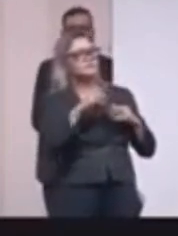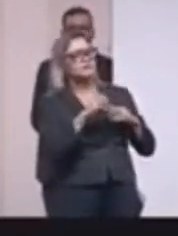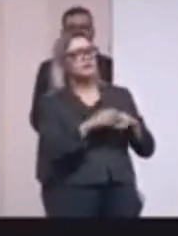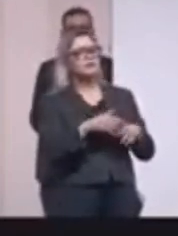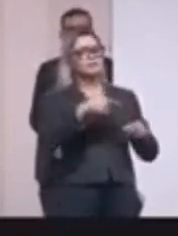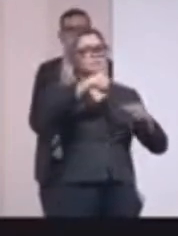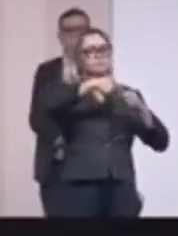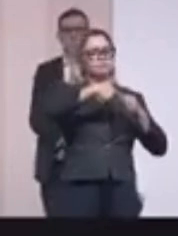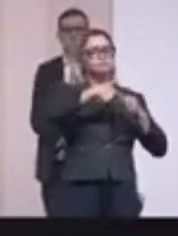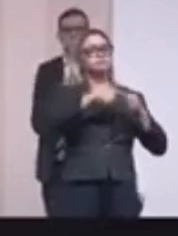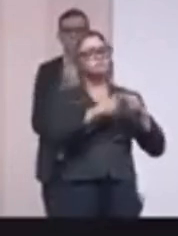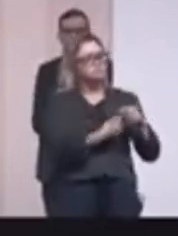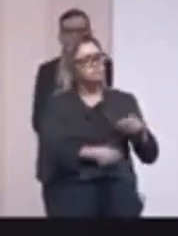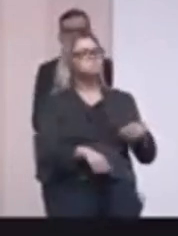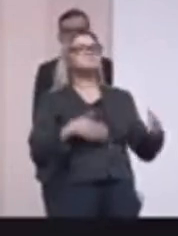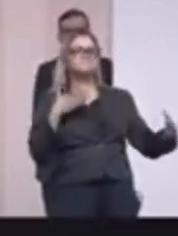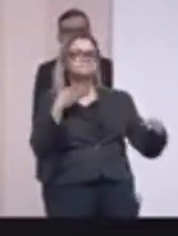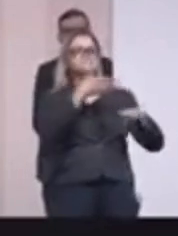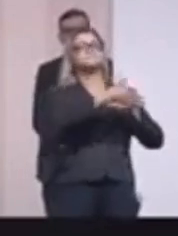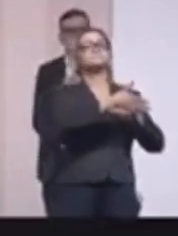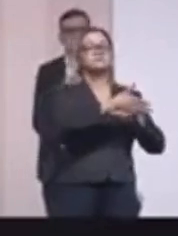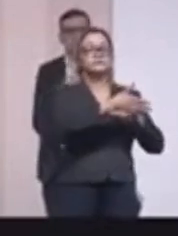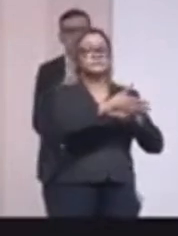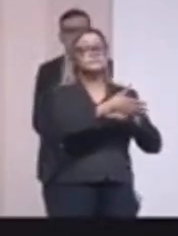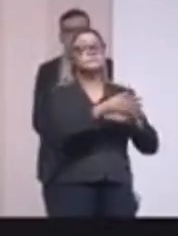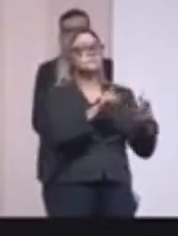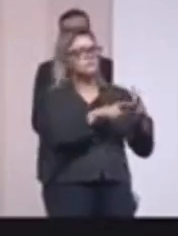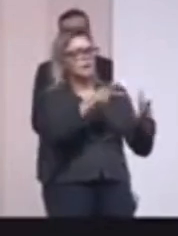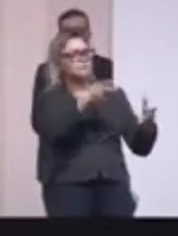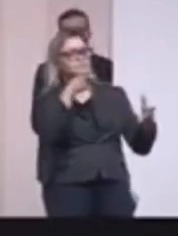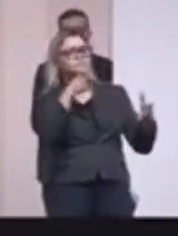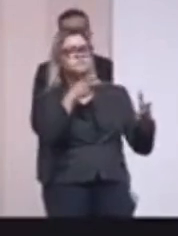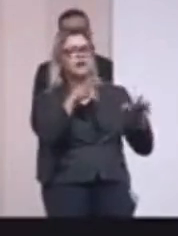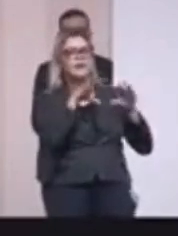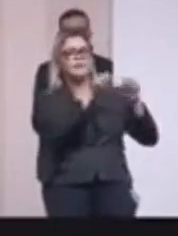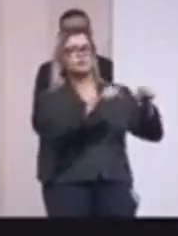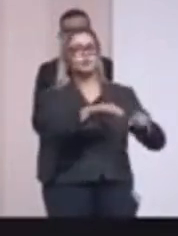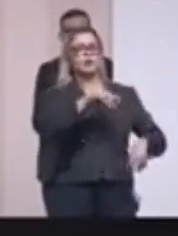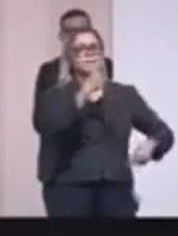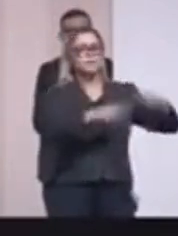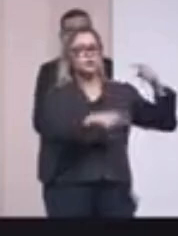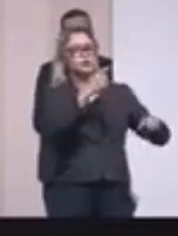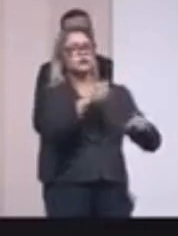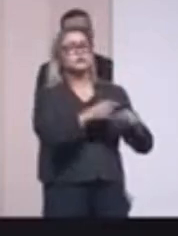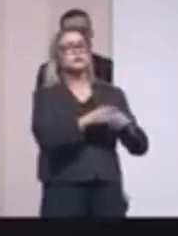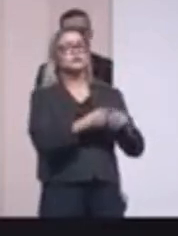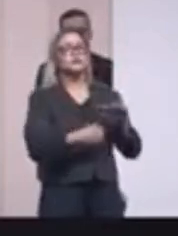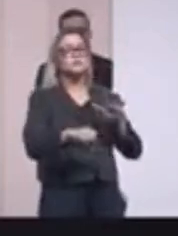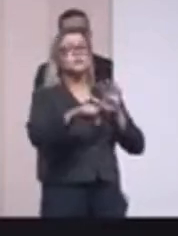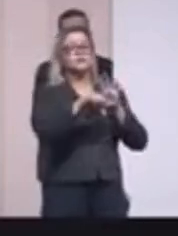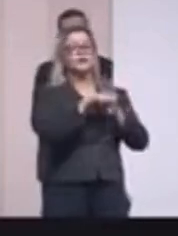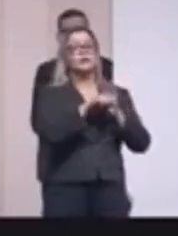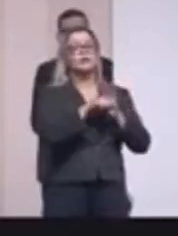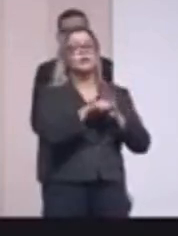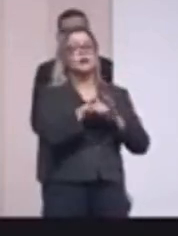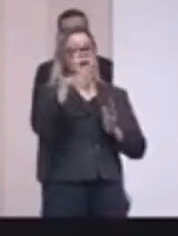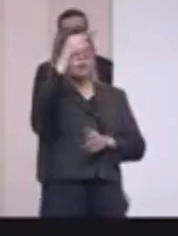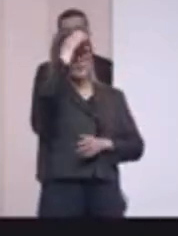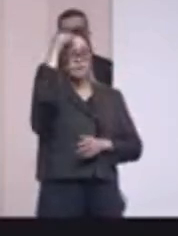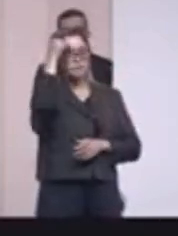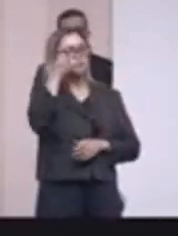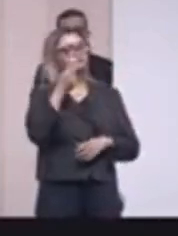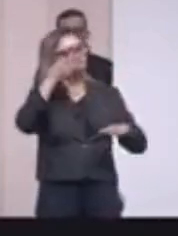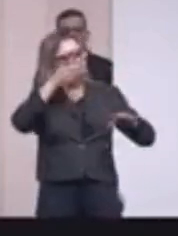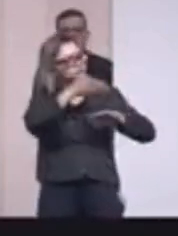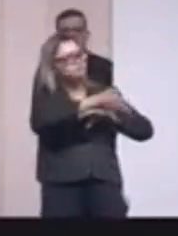combustíveis, e nós vamos entrar no setor de combustíveis, tem a captura política e o ingresso do crime organizado nas prefeituras, e